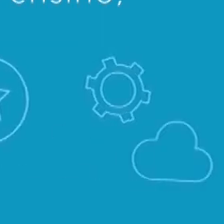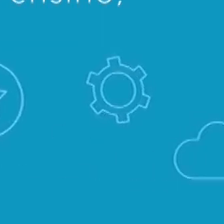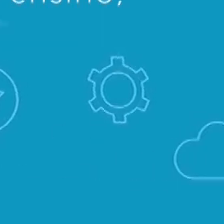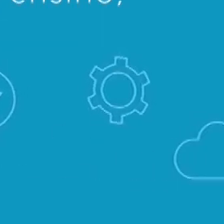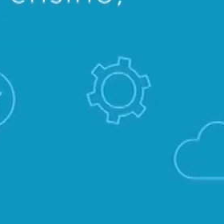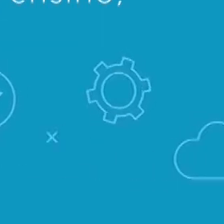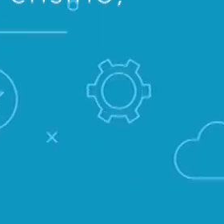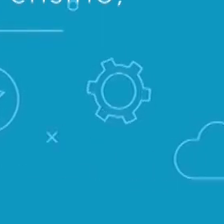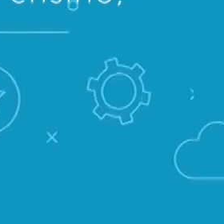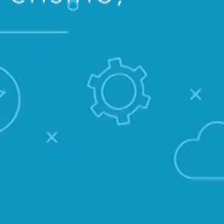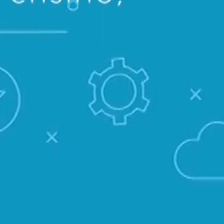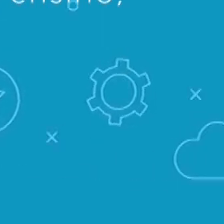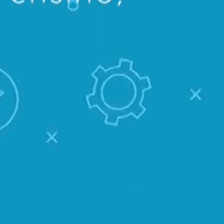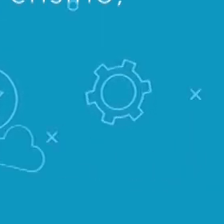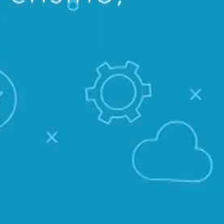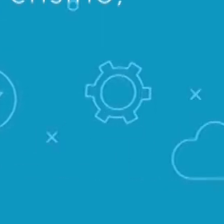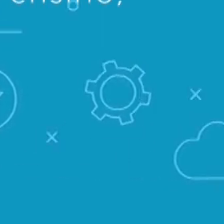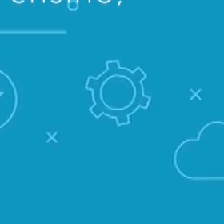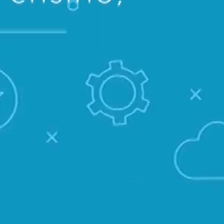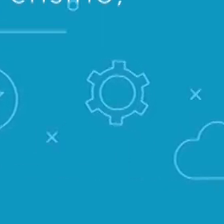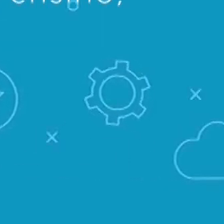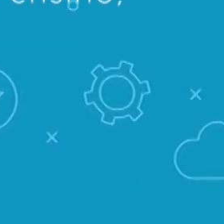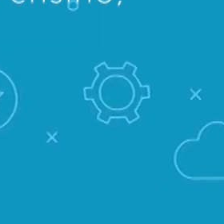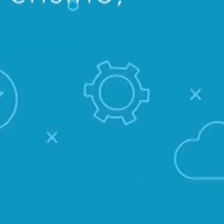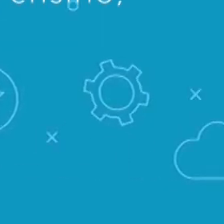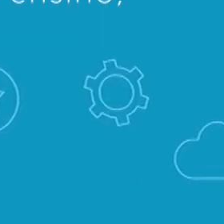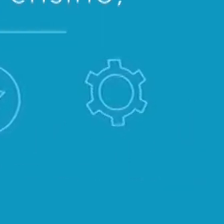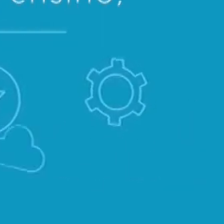Quintena Coelho